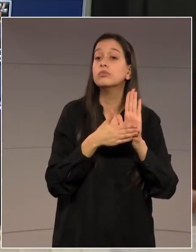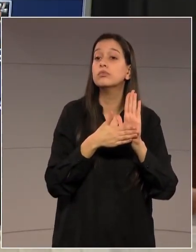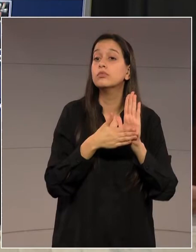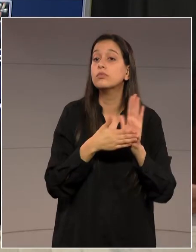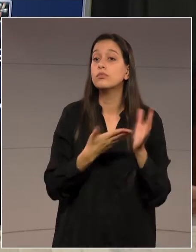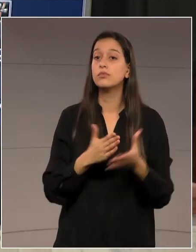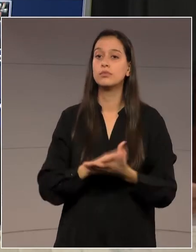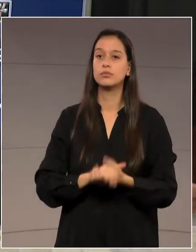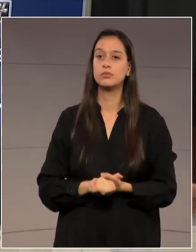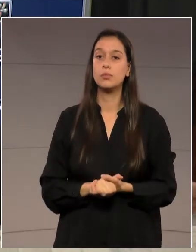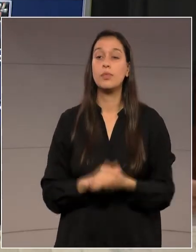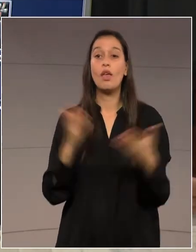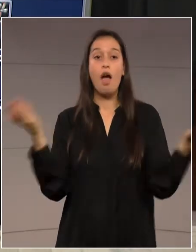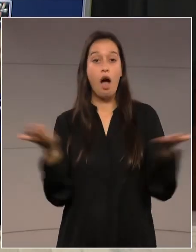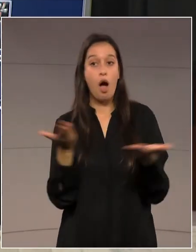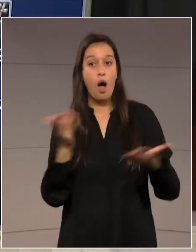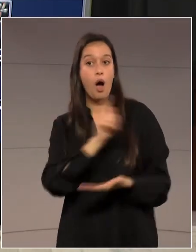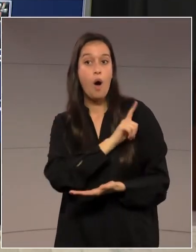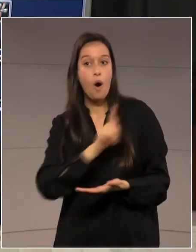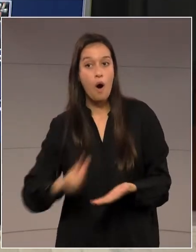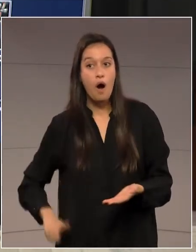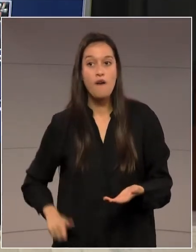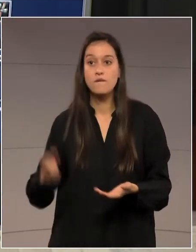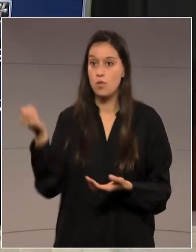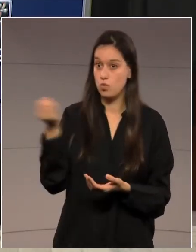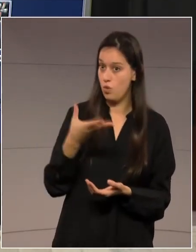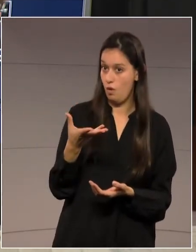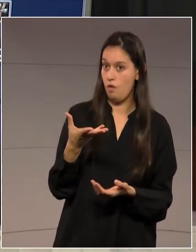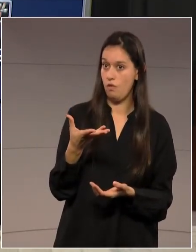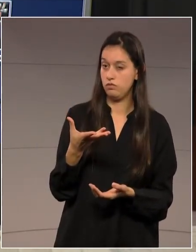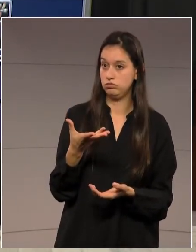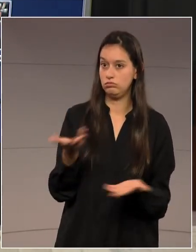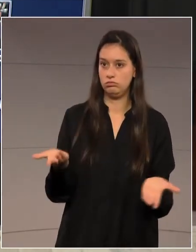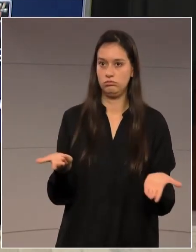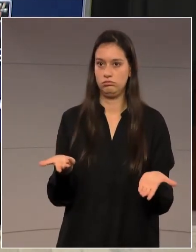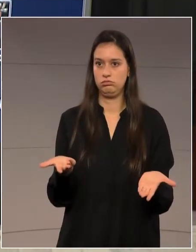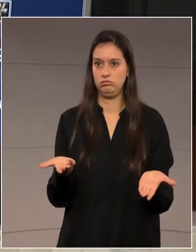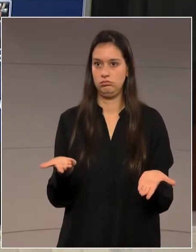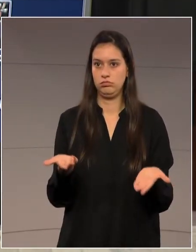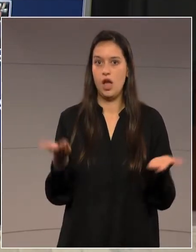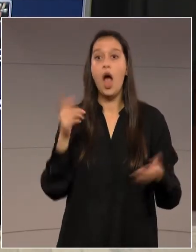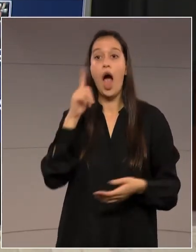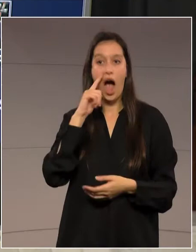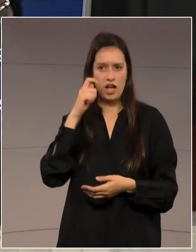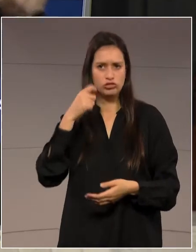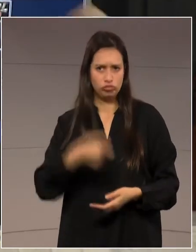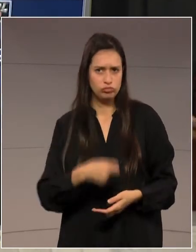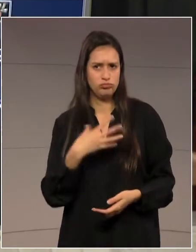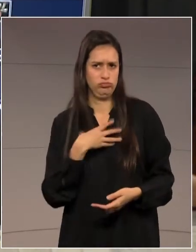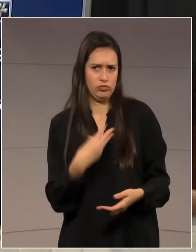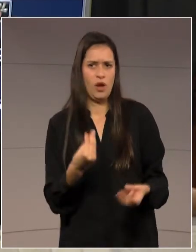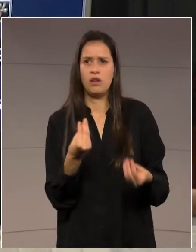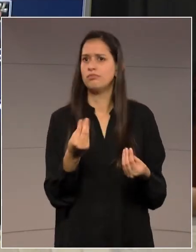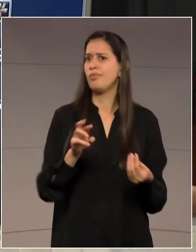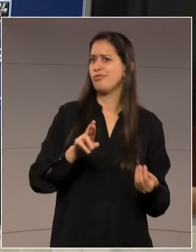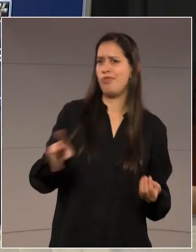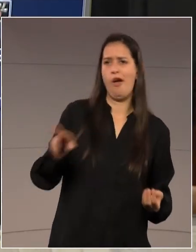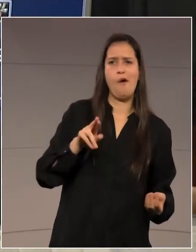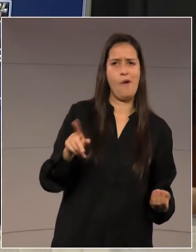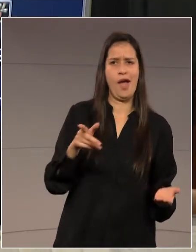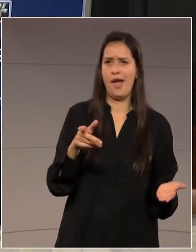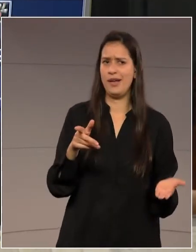agora com um governador novo, porque não era, o Ratinho não era governador no passado, mas agora ele é governador,